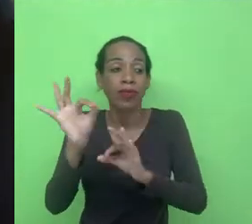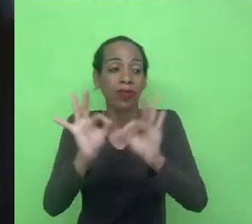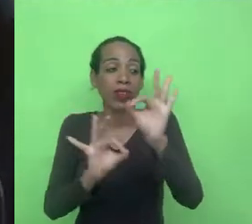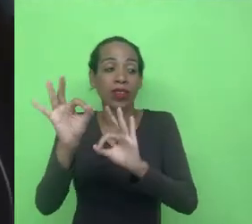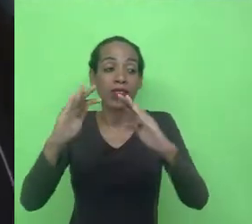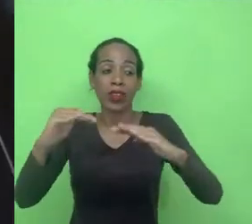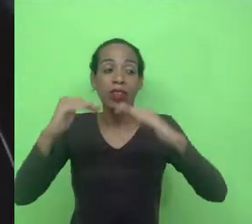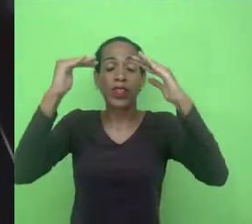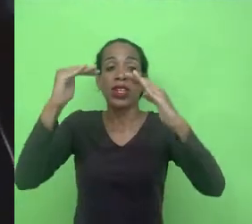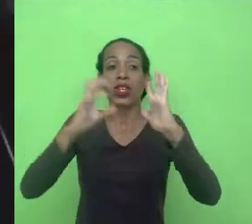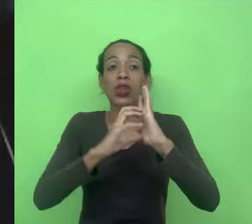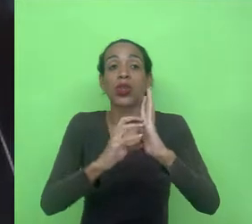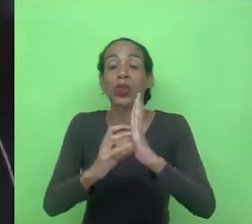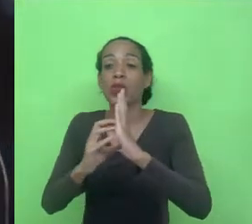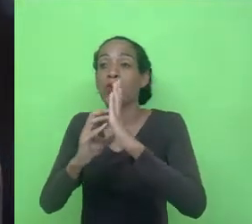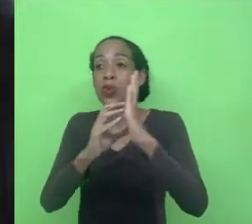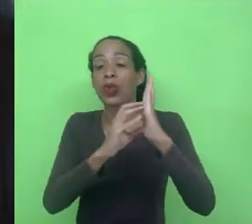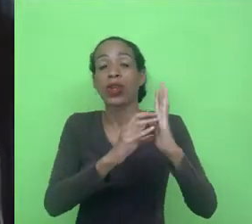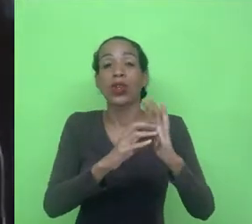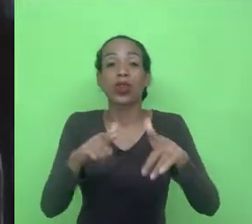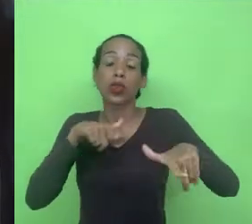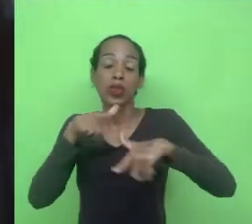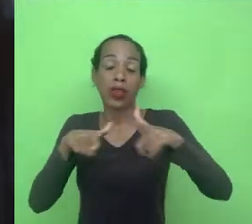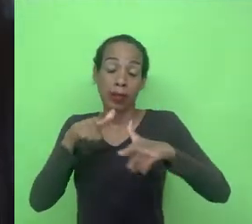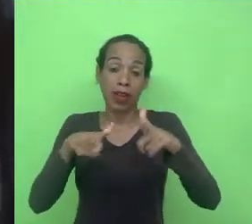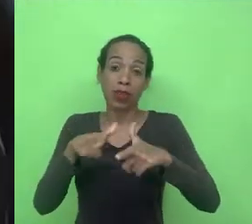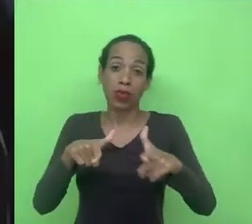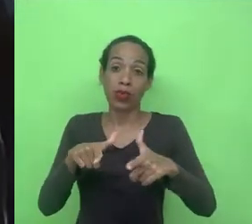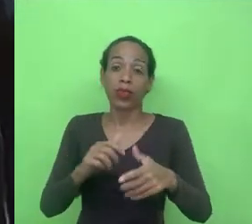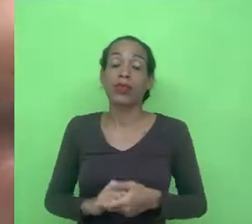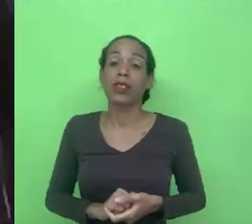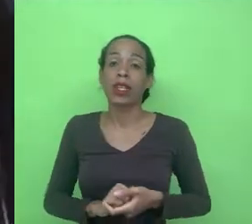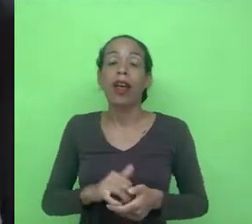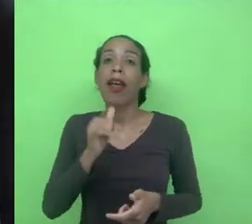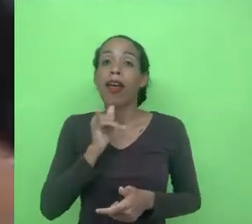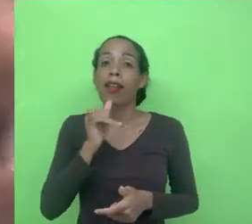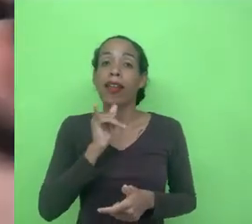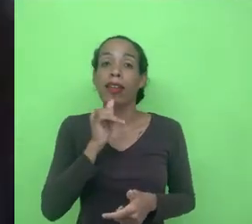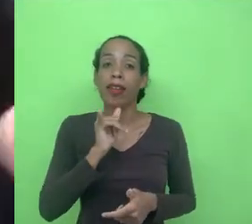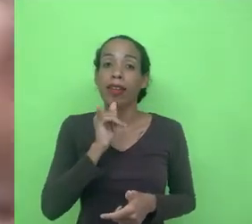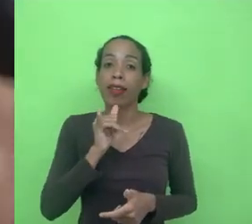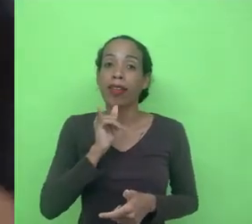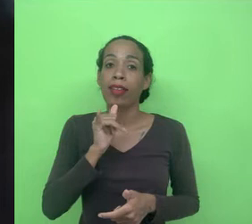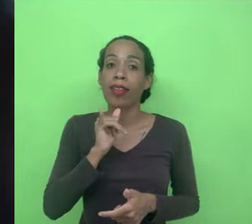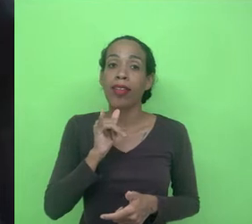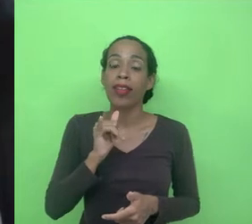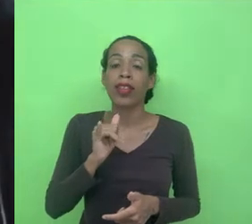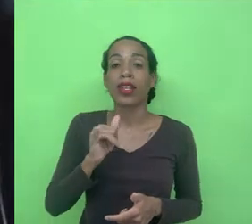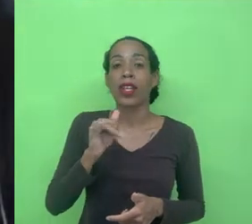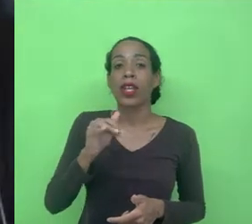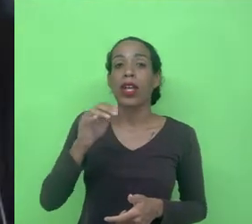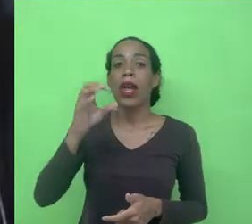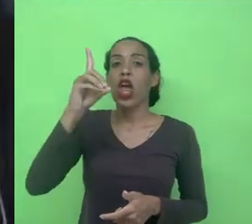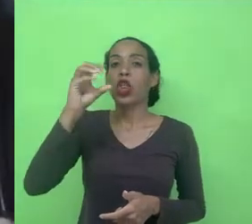de dados desses trabalhadores. por exemplo, quando a gente fala do domínio das big techs,